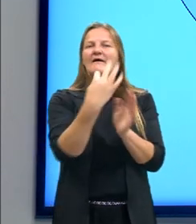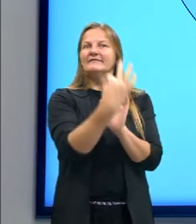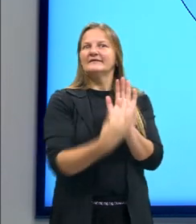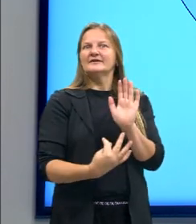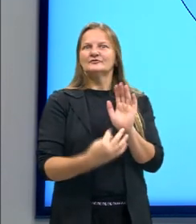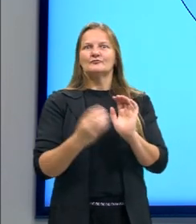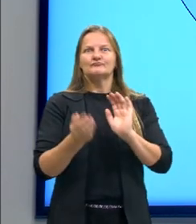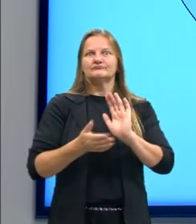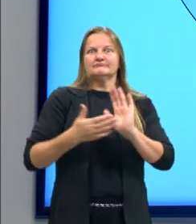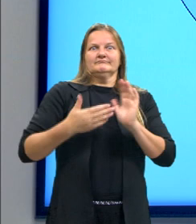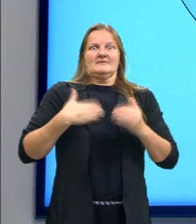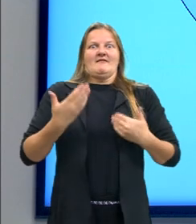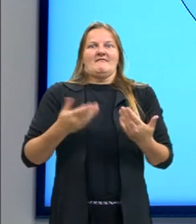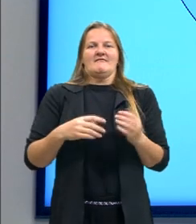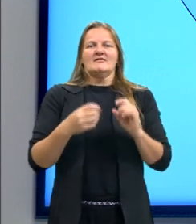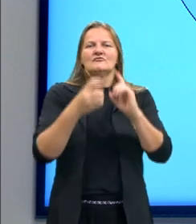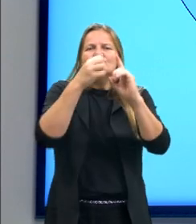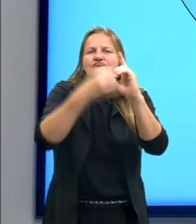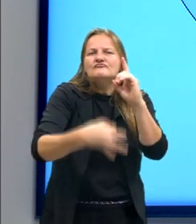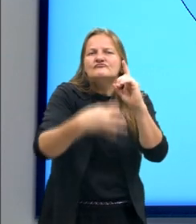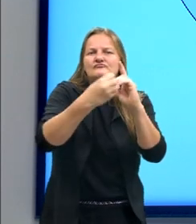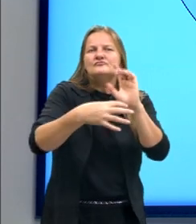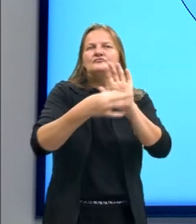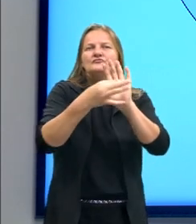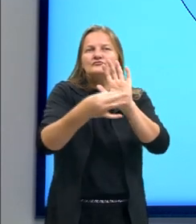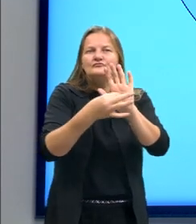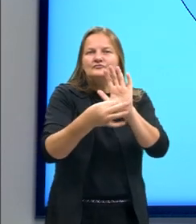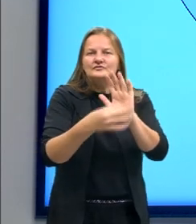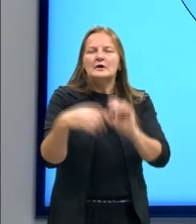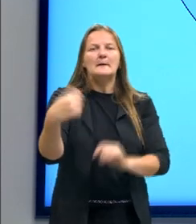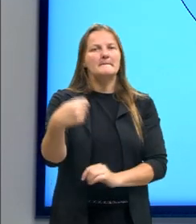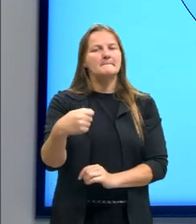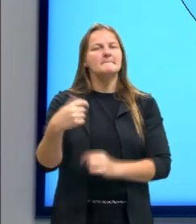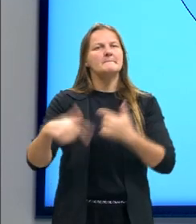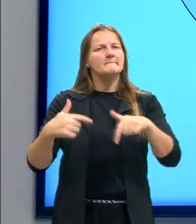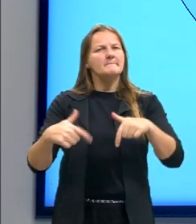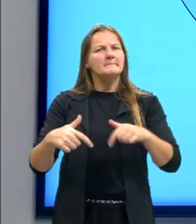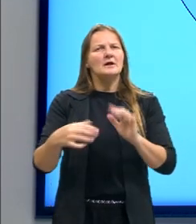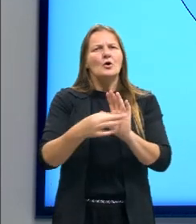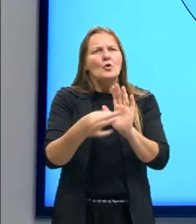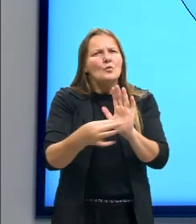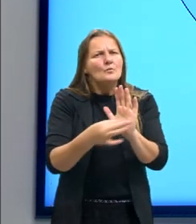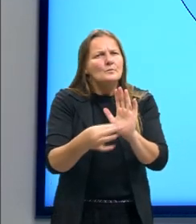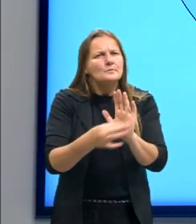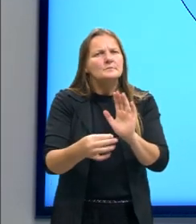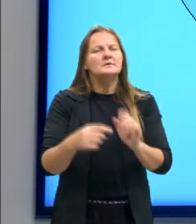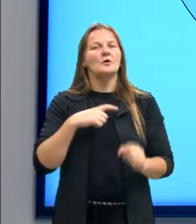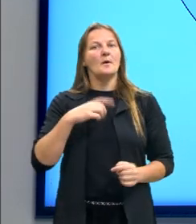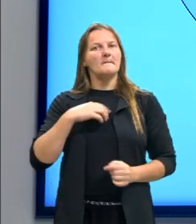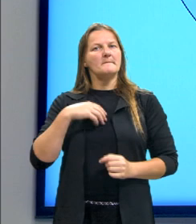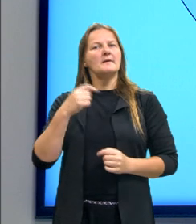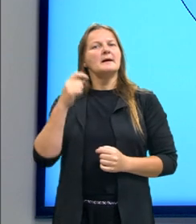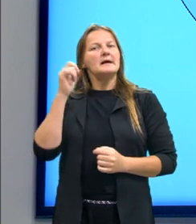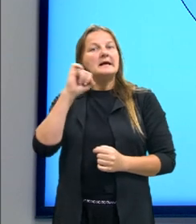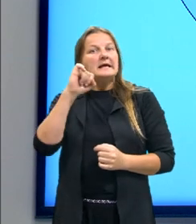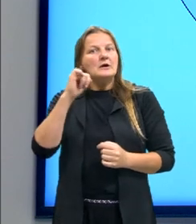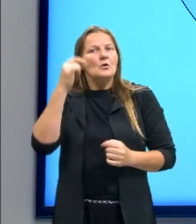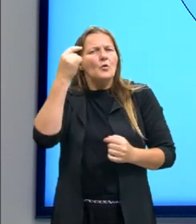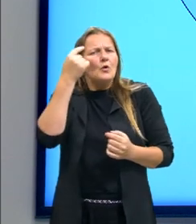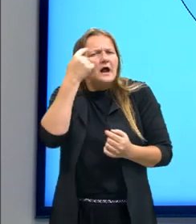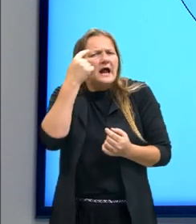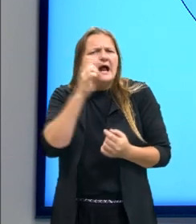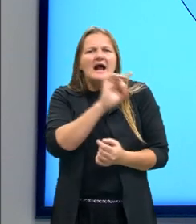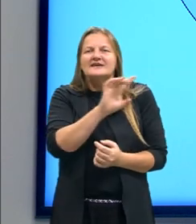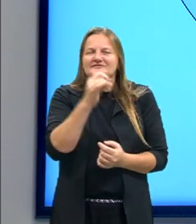texto dissertativo argumentativo, um texto em que a gente precisa trabalhar a opinião. A minha opinião é importante,